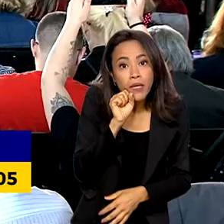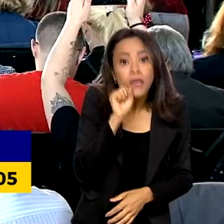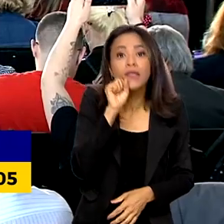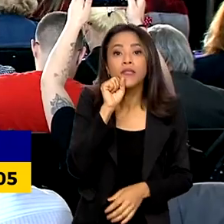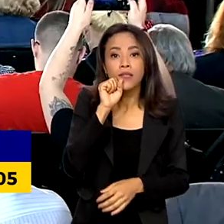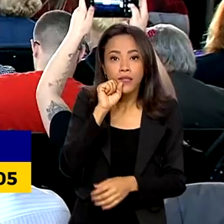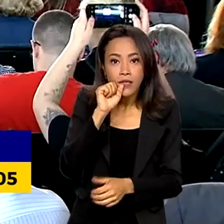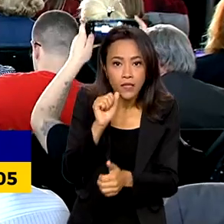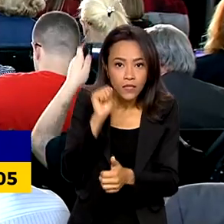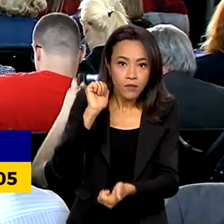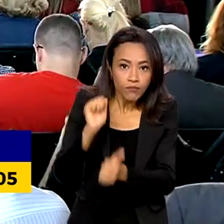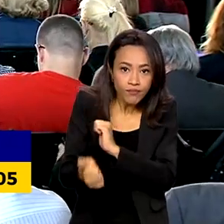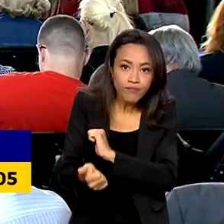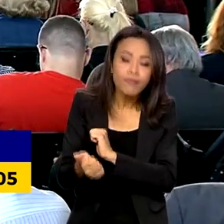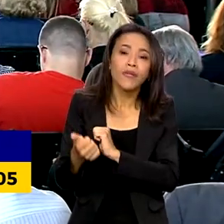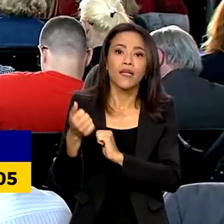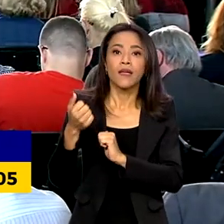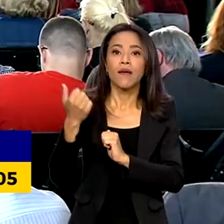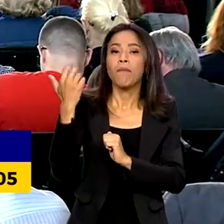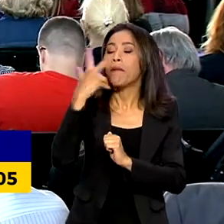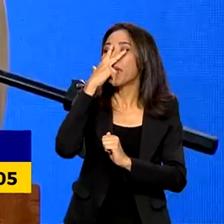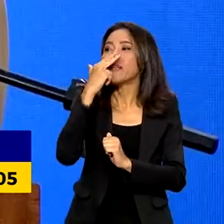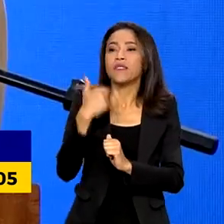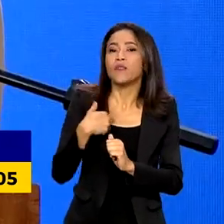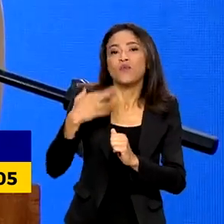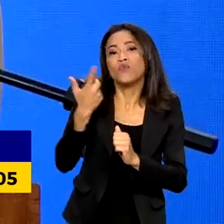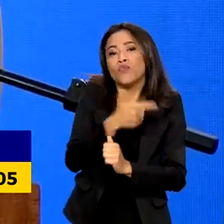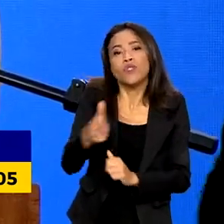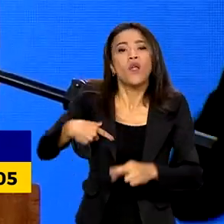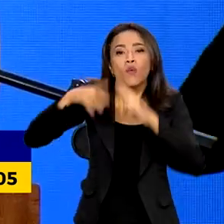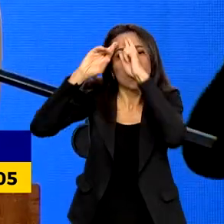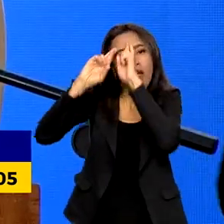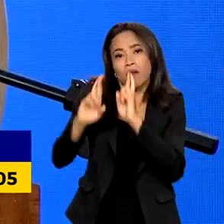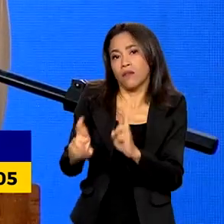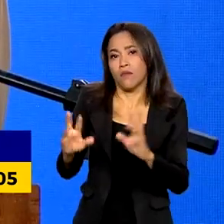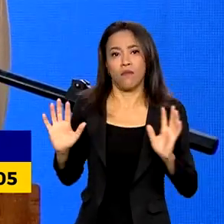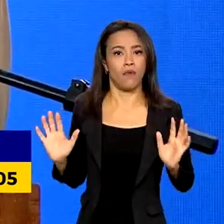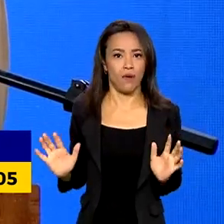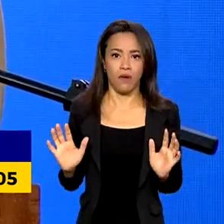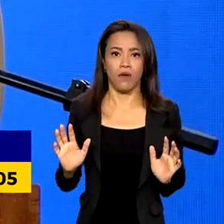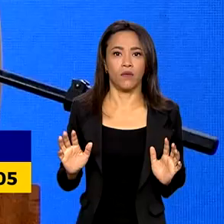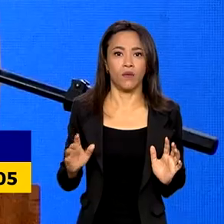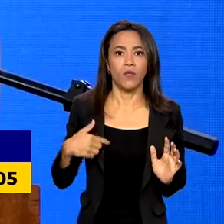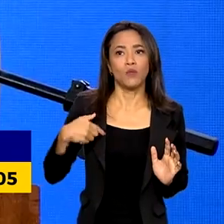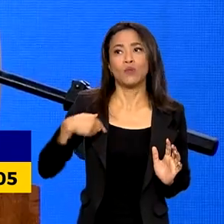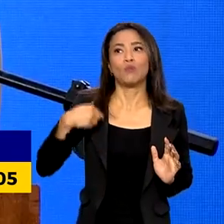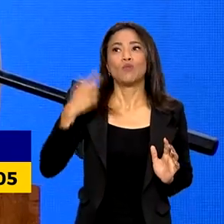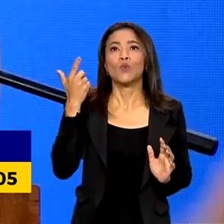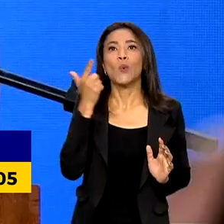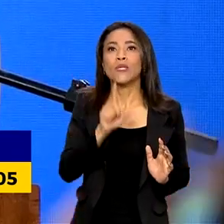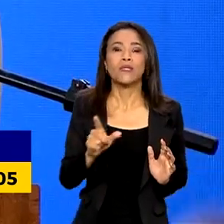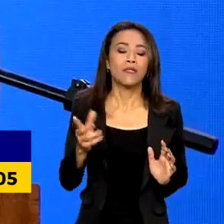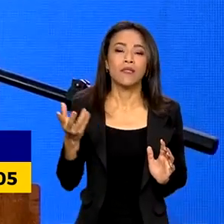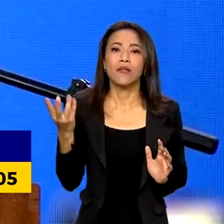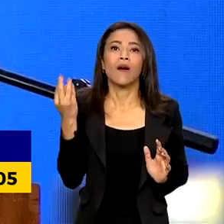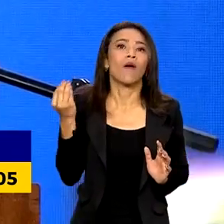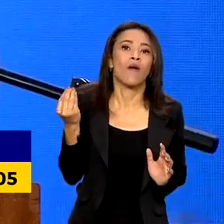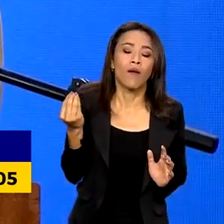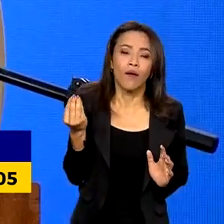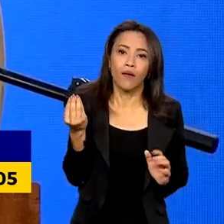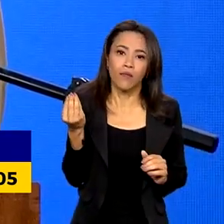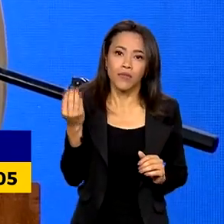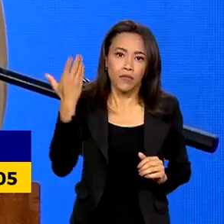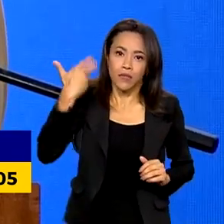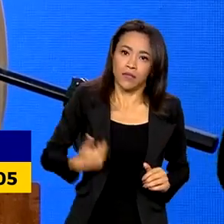invisibilizadas. É um direito efetivamente não respeitado. O atleta não cogita, no normal,